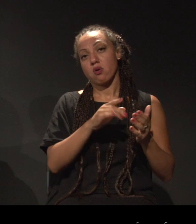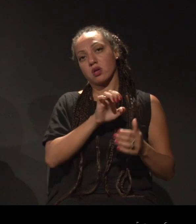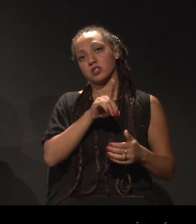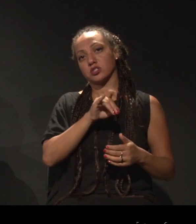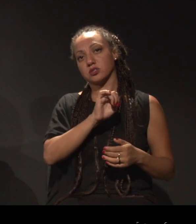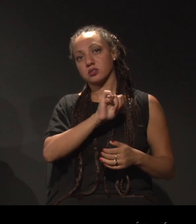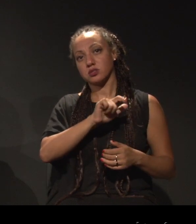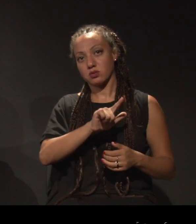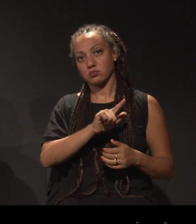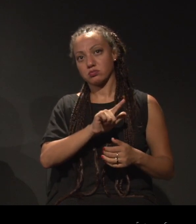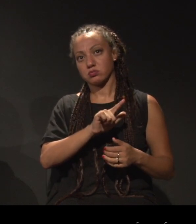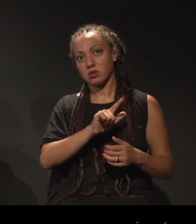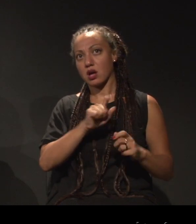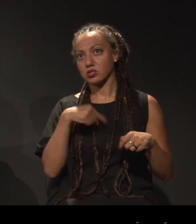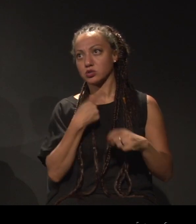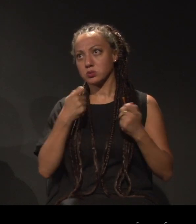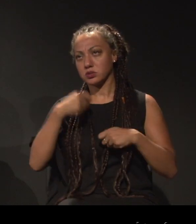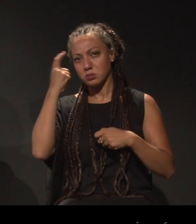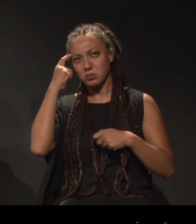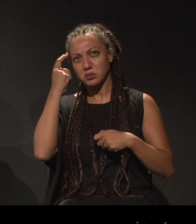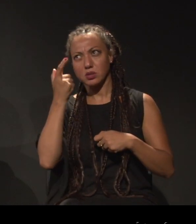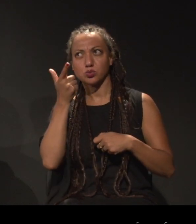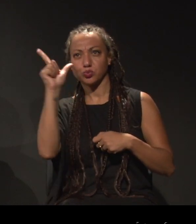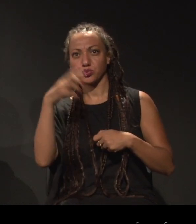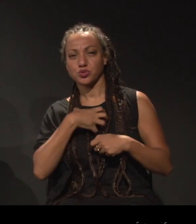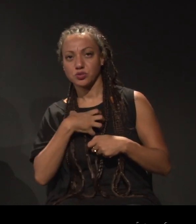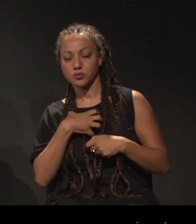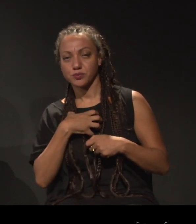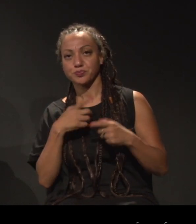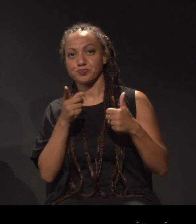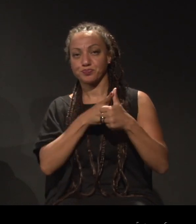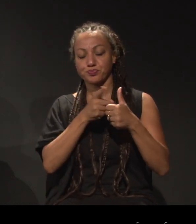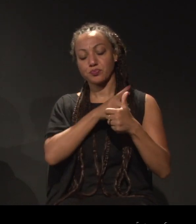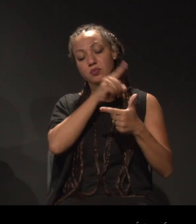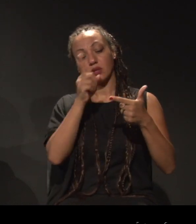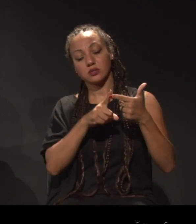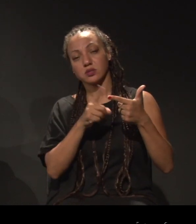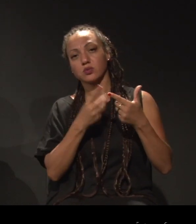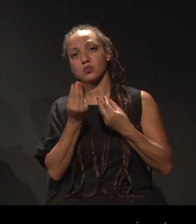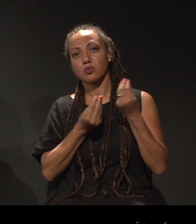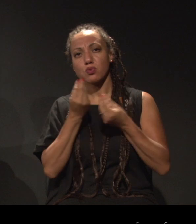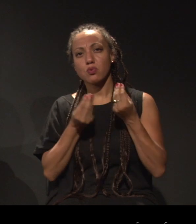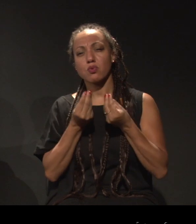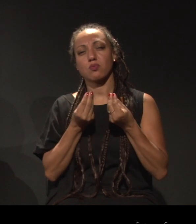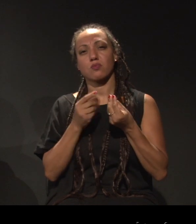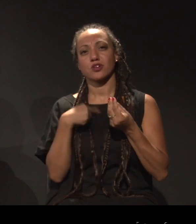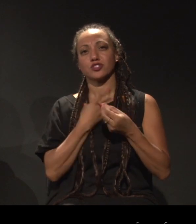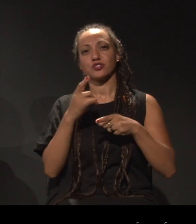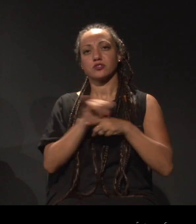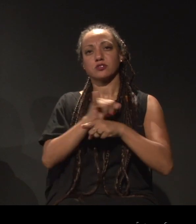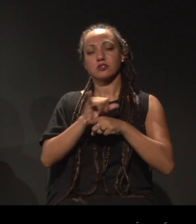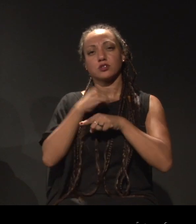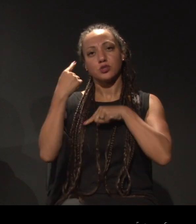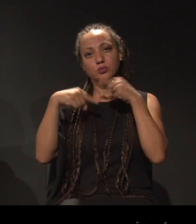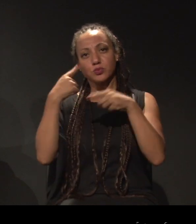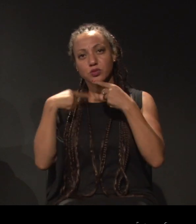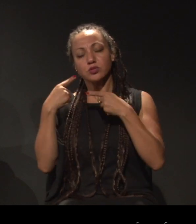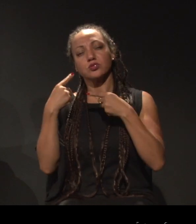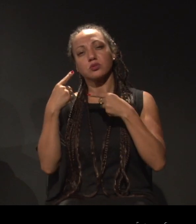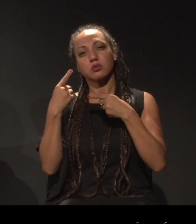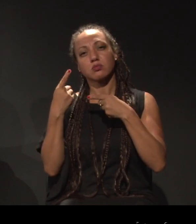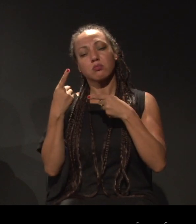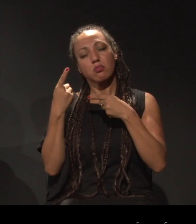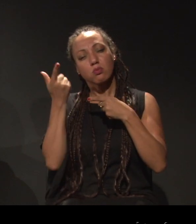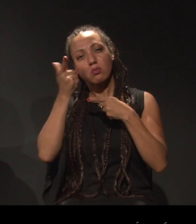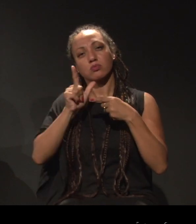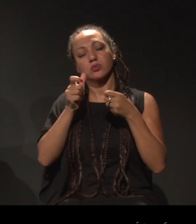E a outra pergunta é que tipo de ferramentas a gente tem, políticas de articulação, para que a gente possa ampliar um pouco